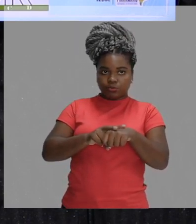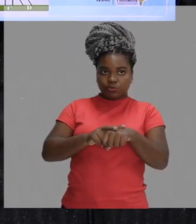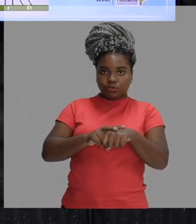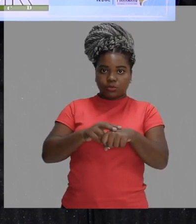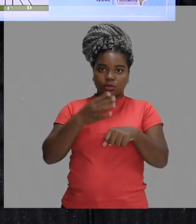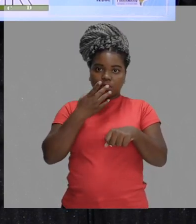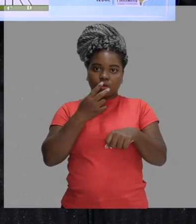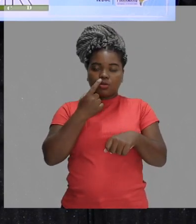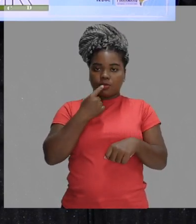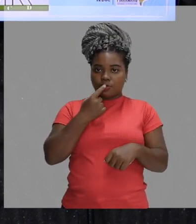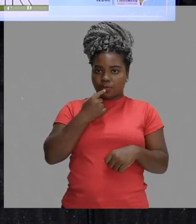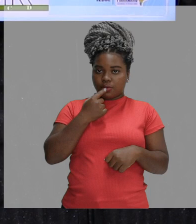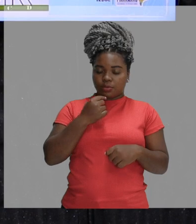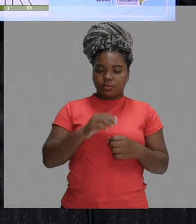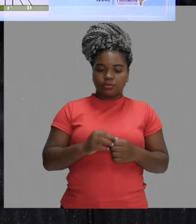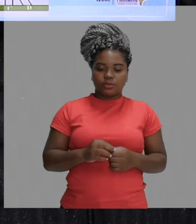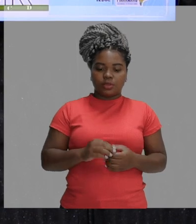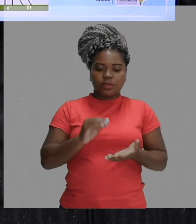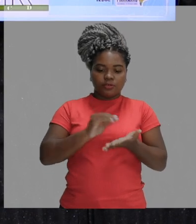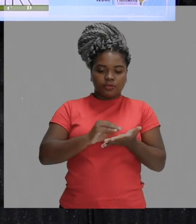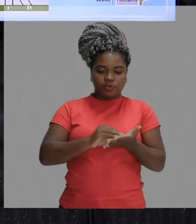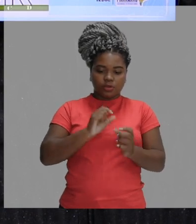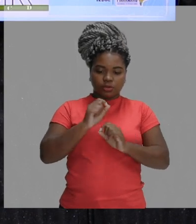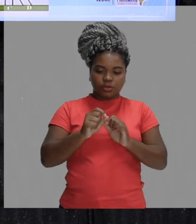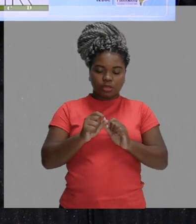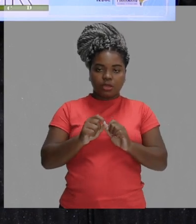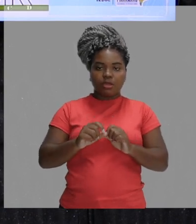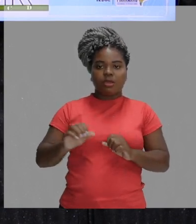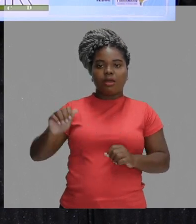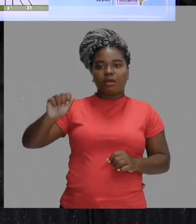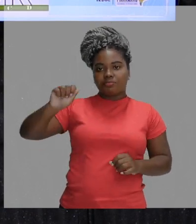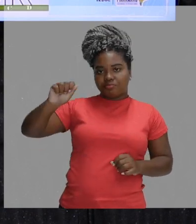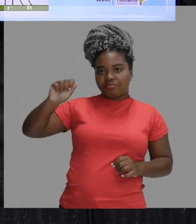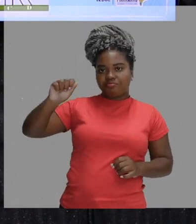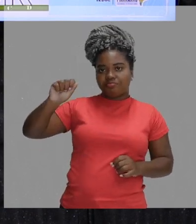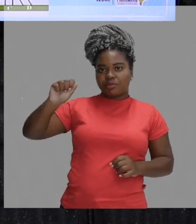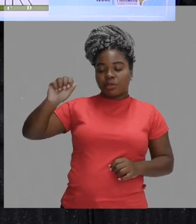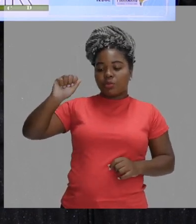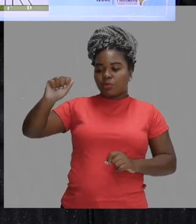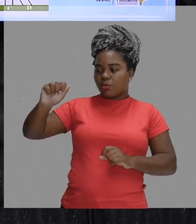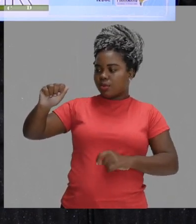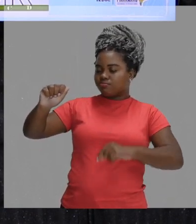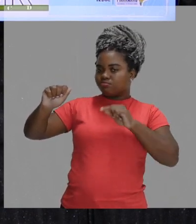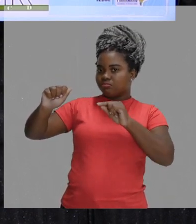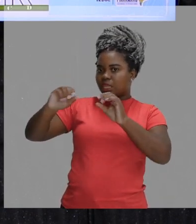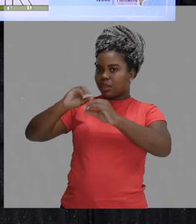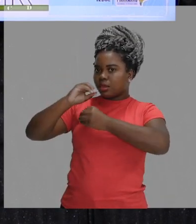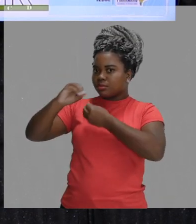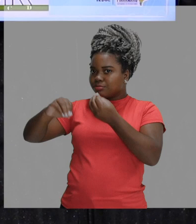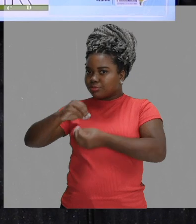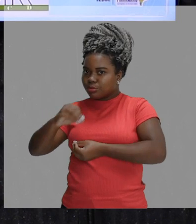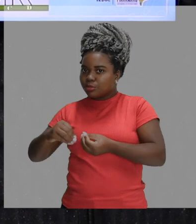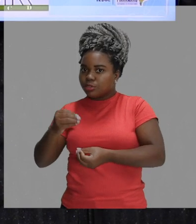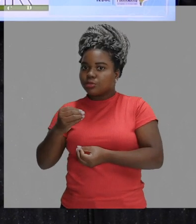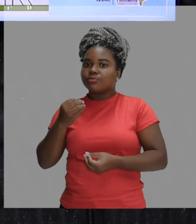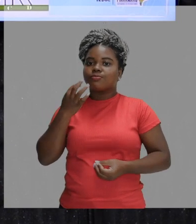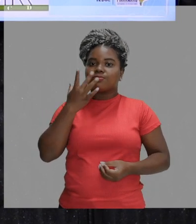e vermelho. Falta o ponto A. O ponto A é o ponto de mistura dessas cores.